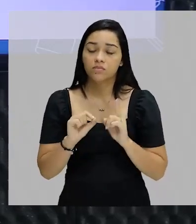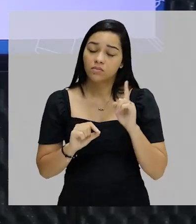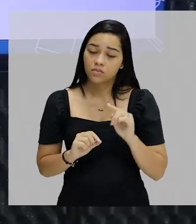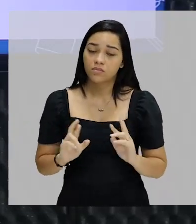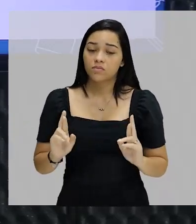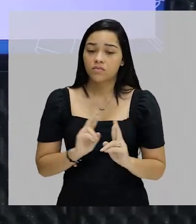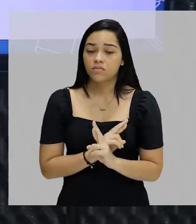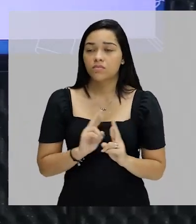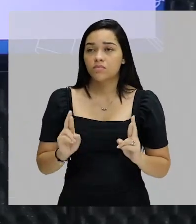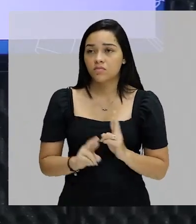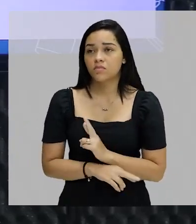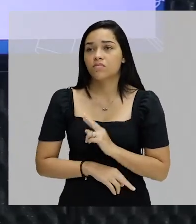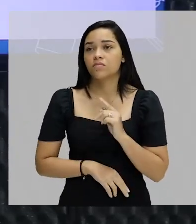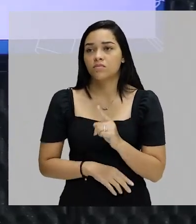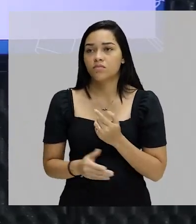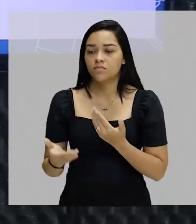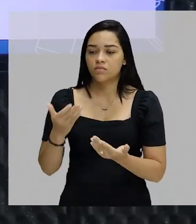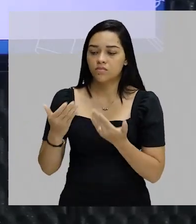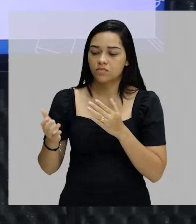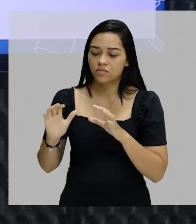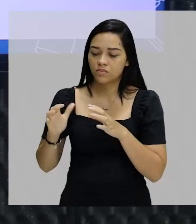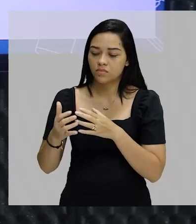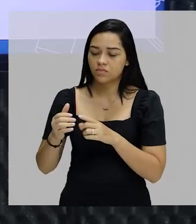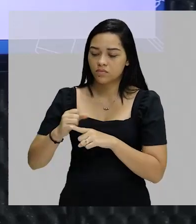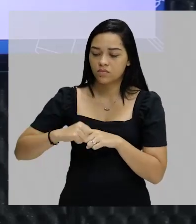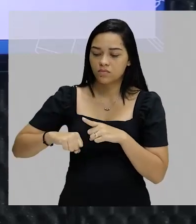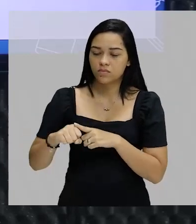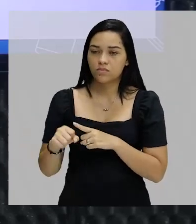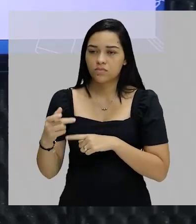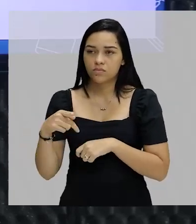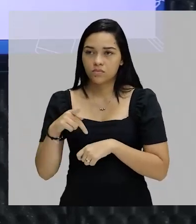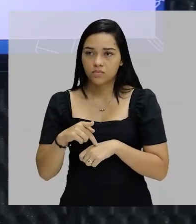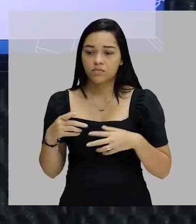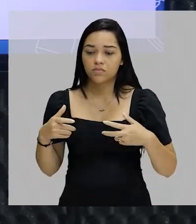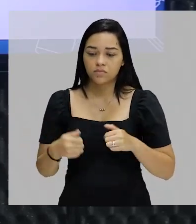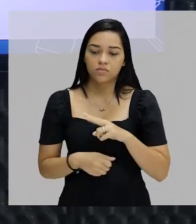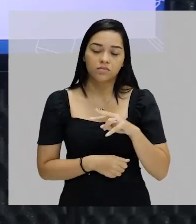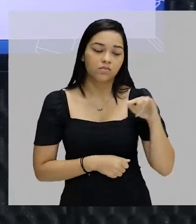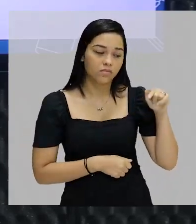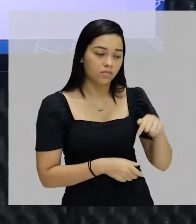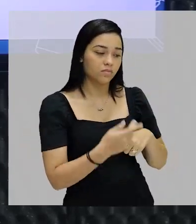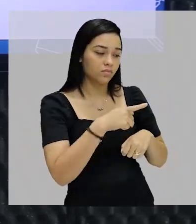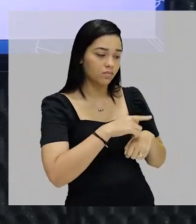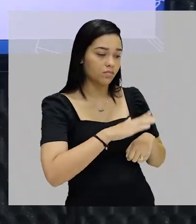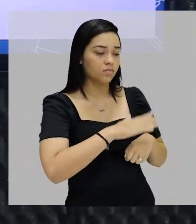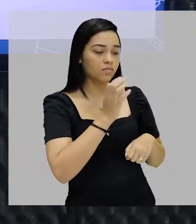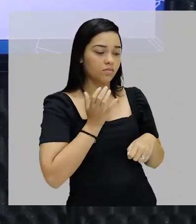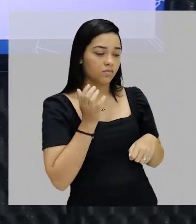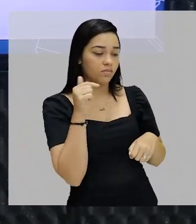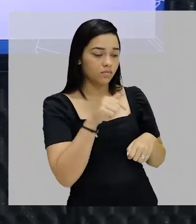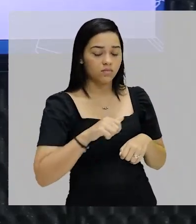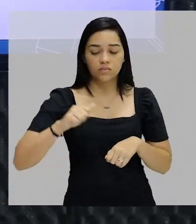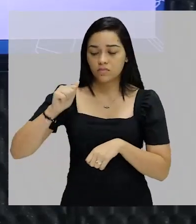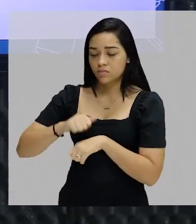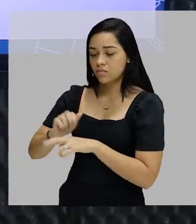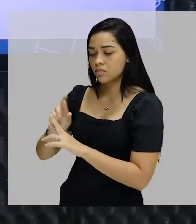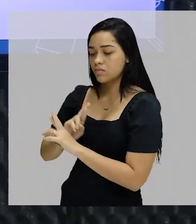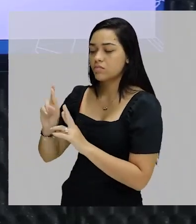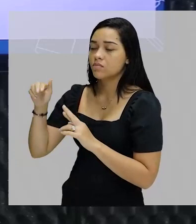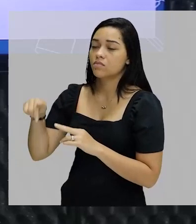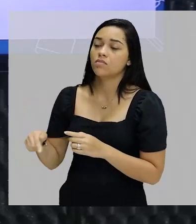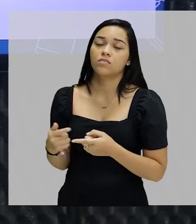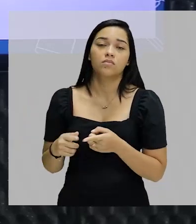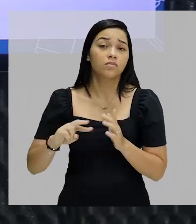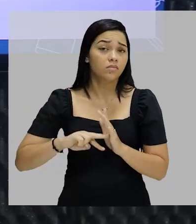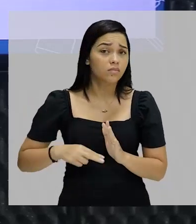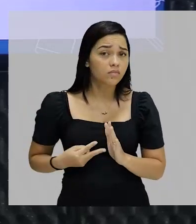que é relativa. Que você compara grupos sociais, países e tudo, e vai dizer, ó, esse país aqui é mais rico, então esse aqui é mais pobre do que ele. O